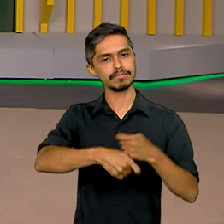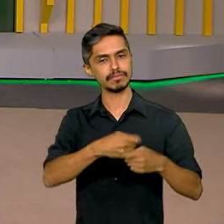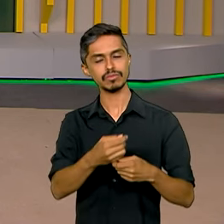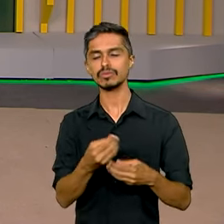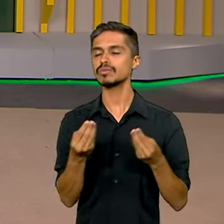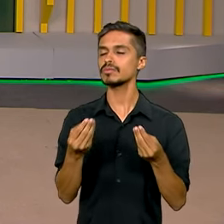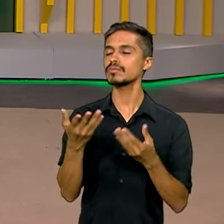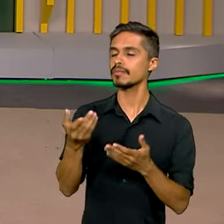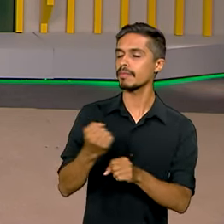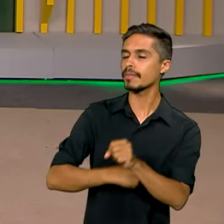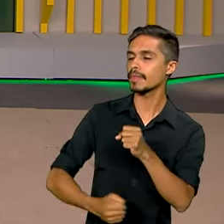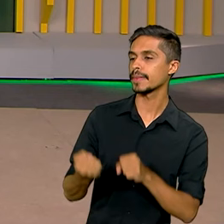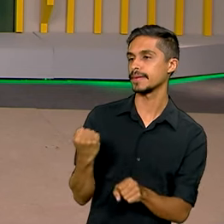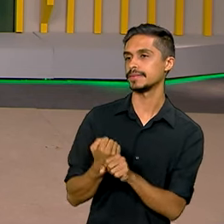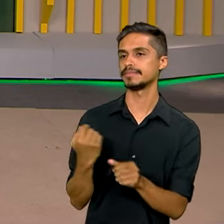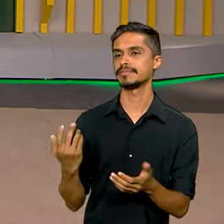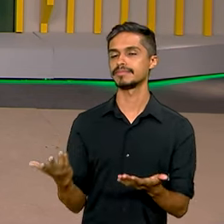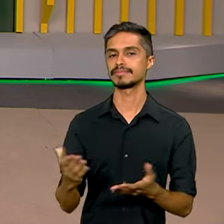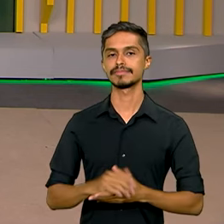foi o setor no ano passado, Vanessa?